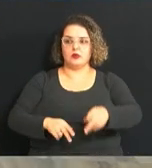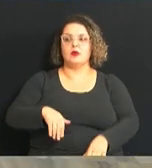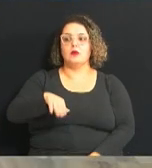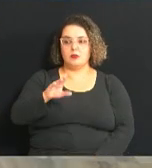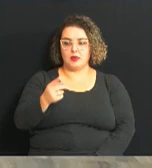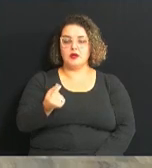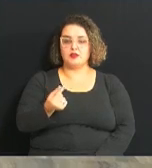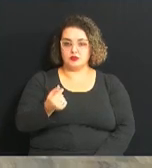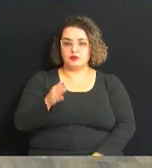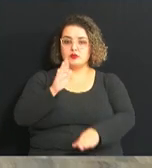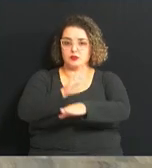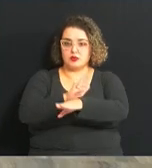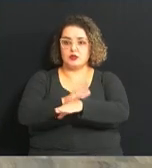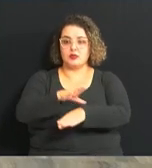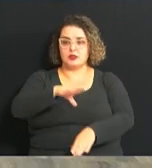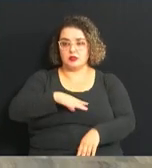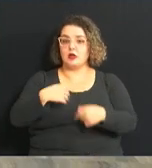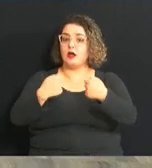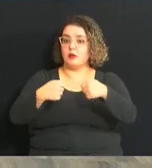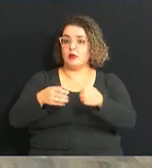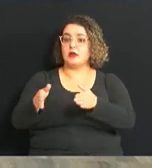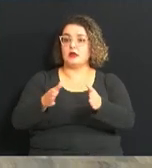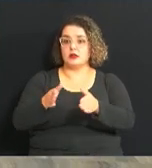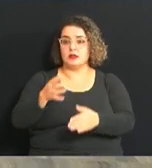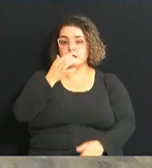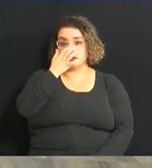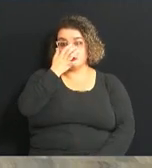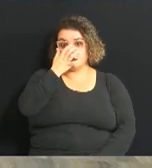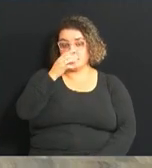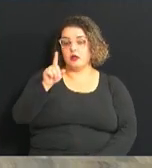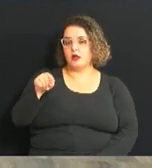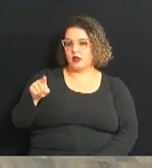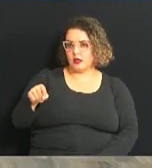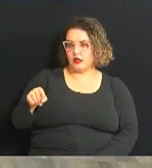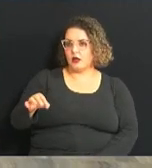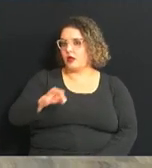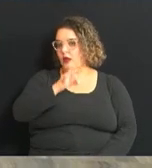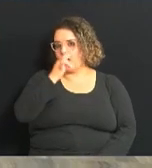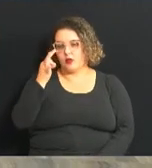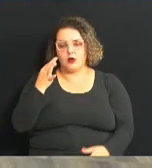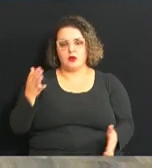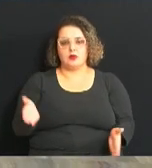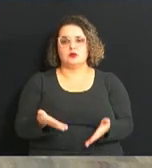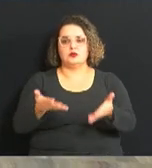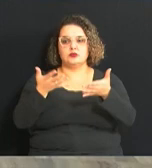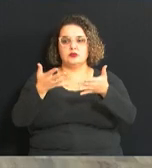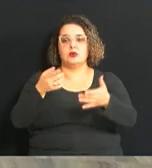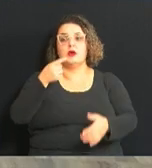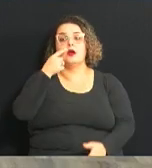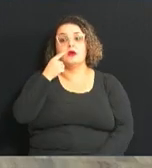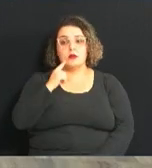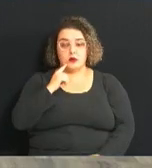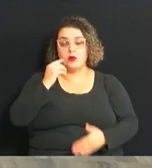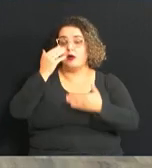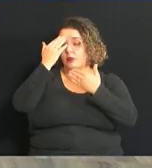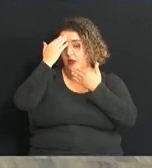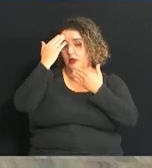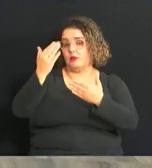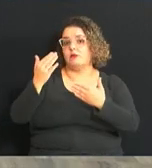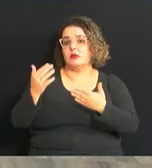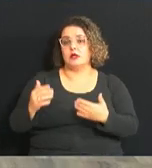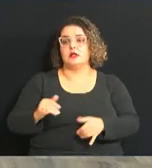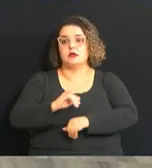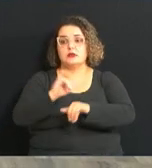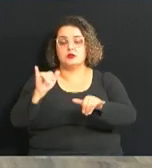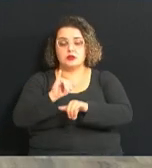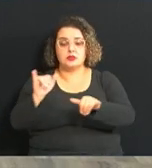ajudar a cidade que tanto precisa nesse momento exatamente ótima iniciativa Viviane Novez muito obrigado pelas notícias